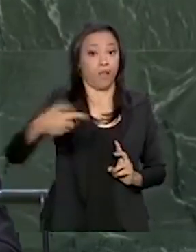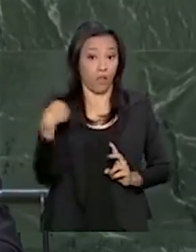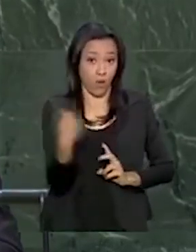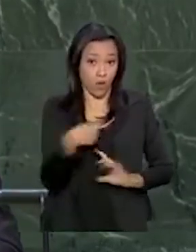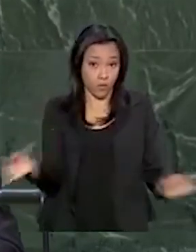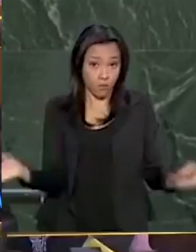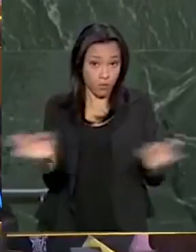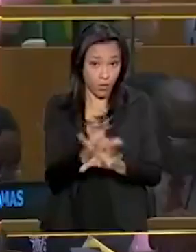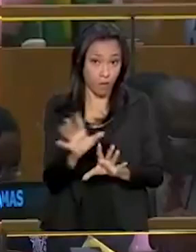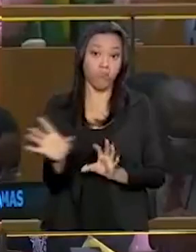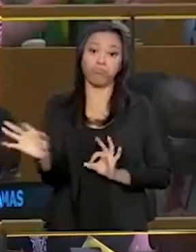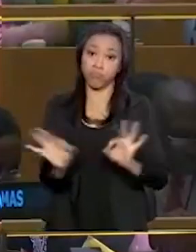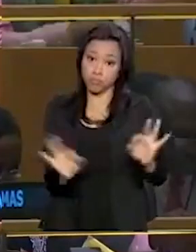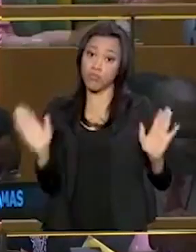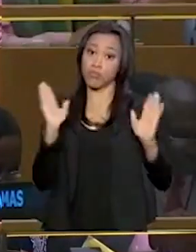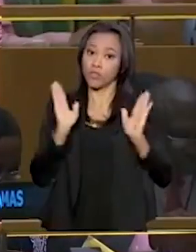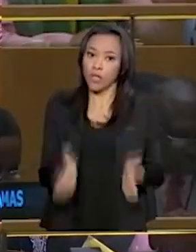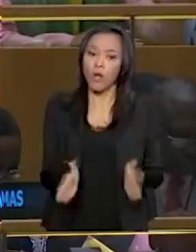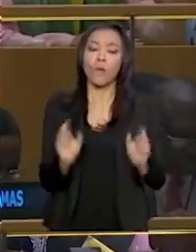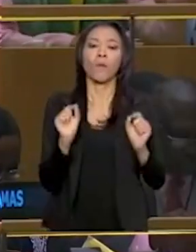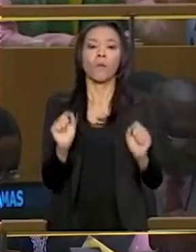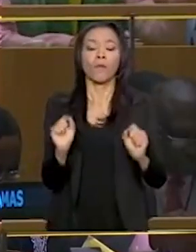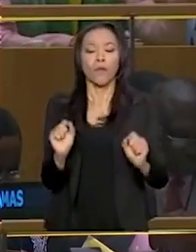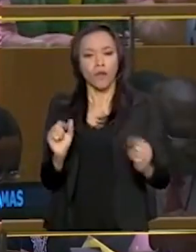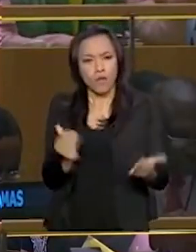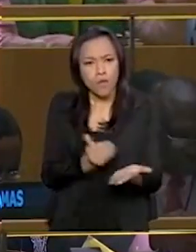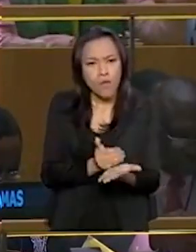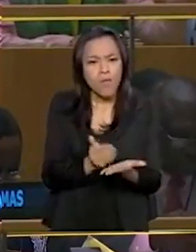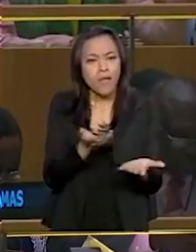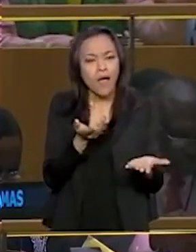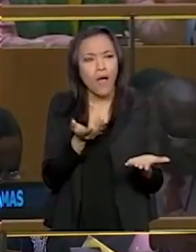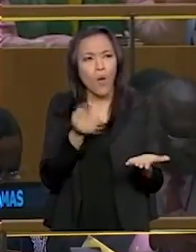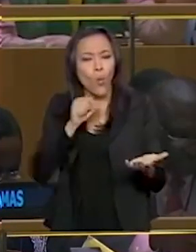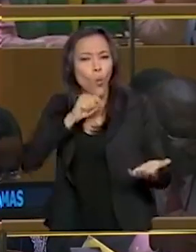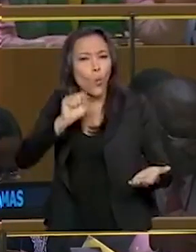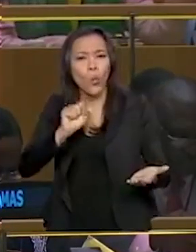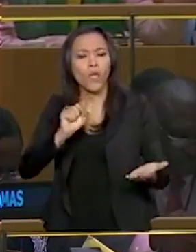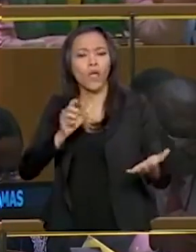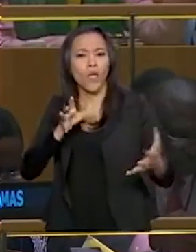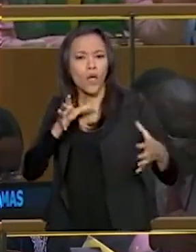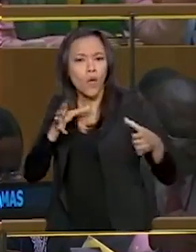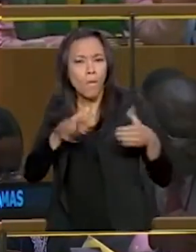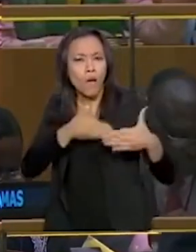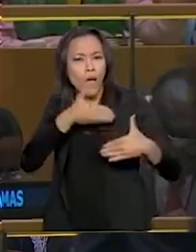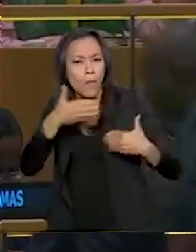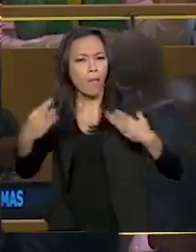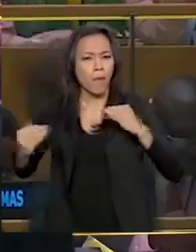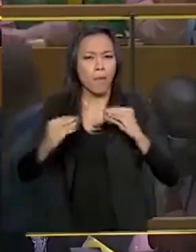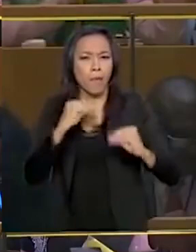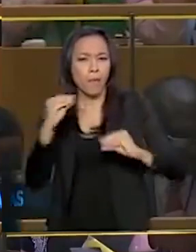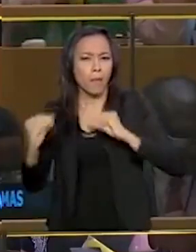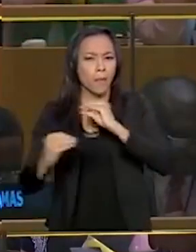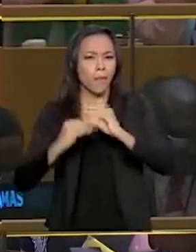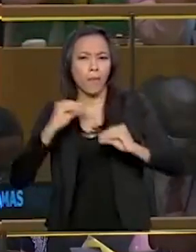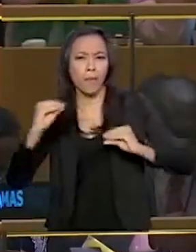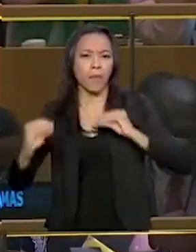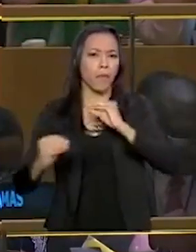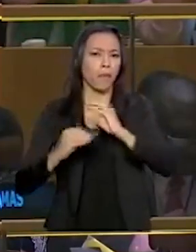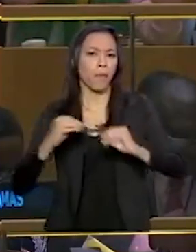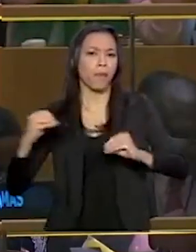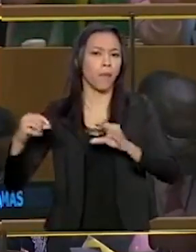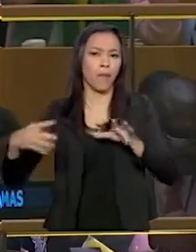também para iniciar nosso processo de adesão à Organização para a Cooperação de